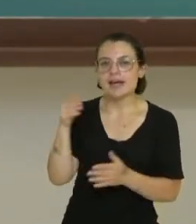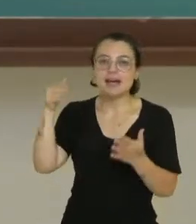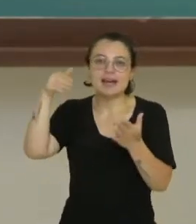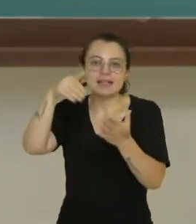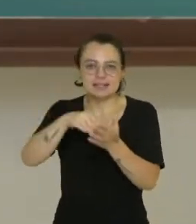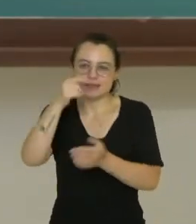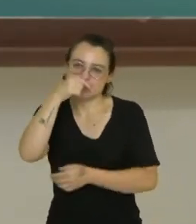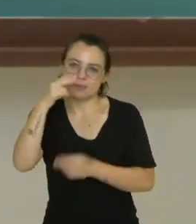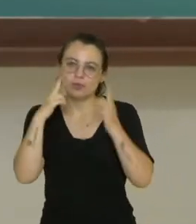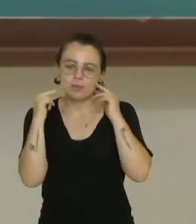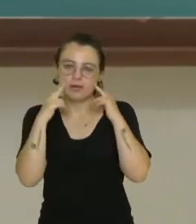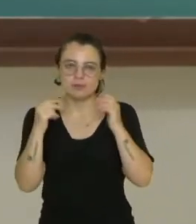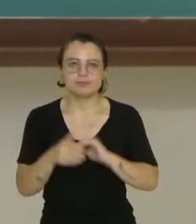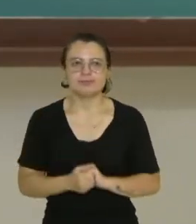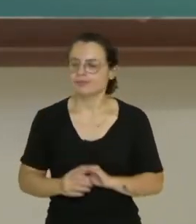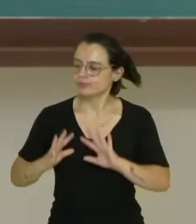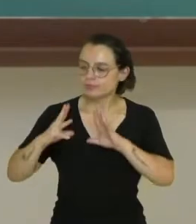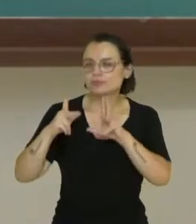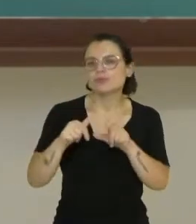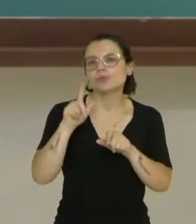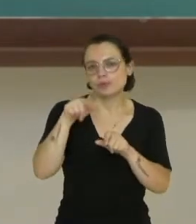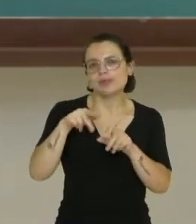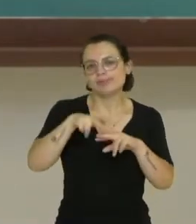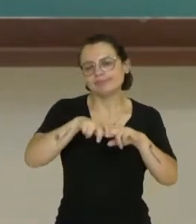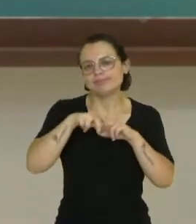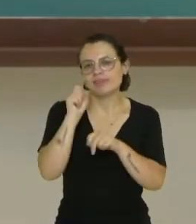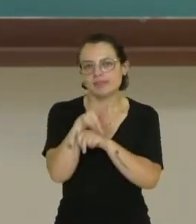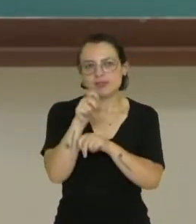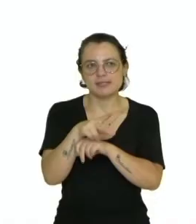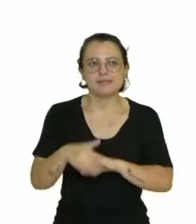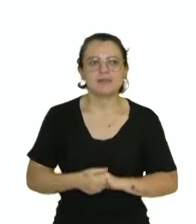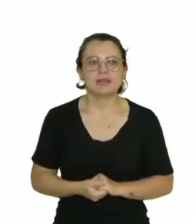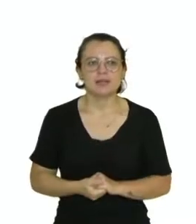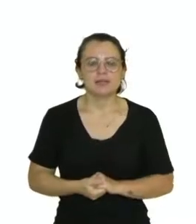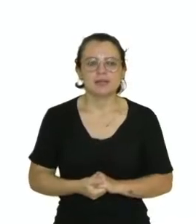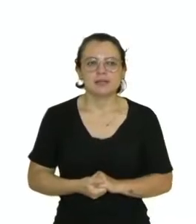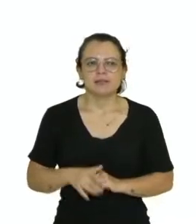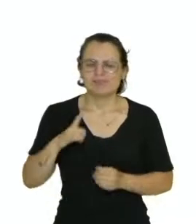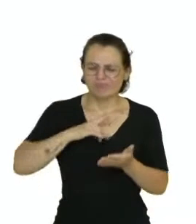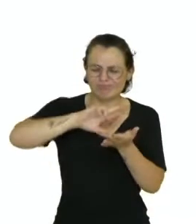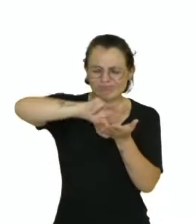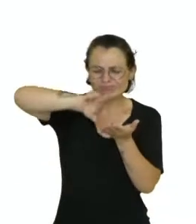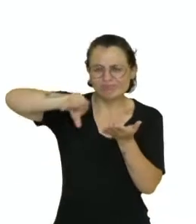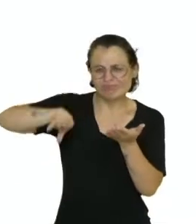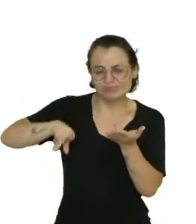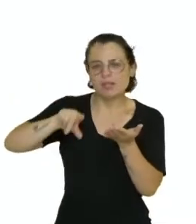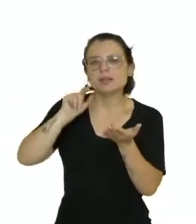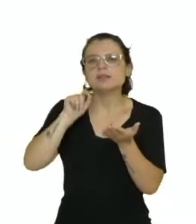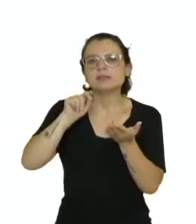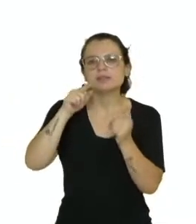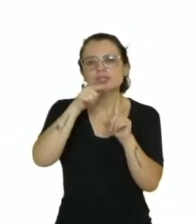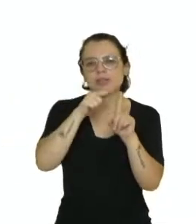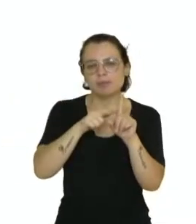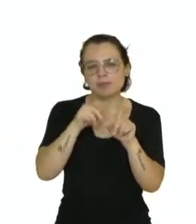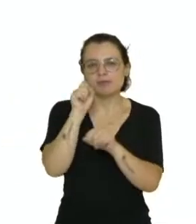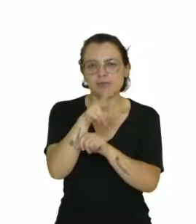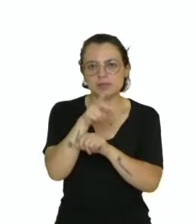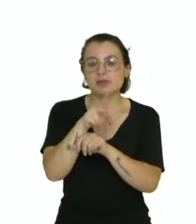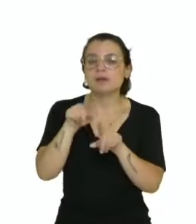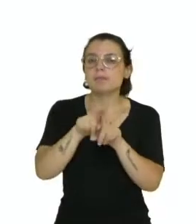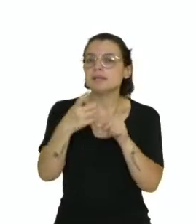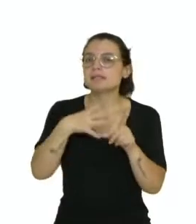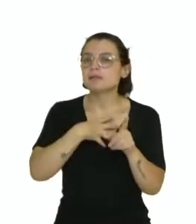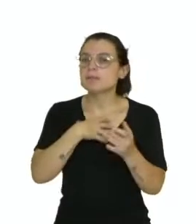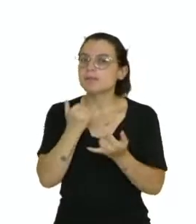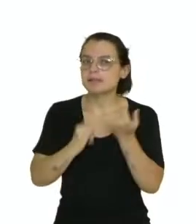até uma gripe comum. Todas são causadas por vírus, então são viroses. Existem diversos tipos de vírus e sistemas desenvolvidos são semelhantes.